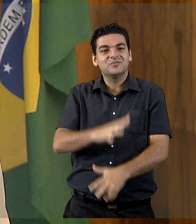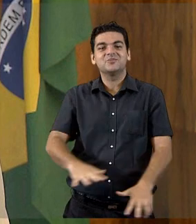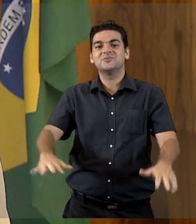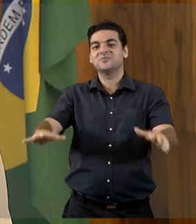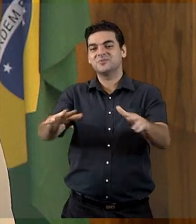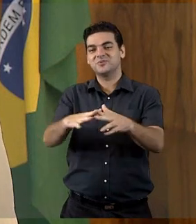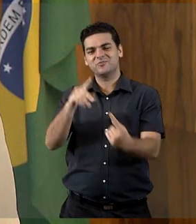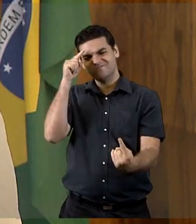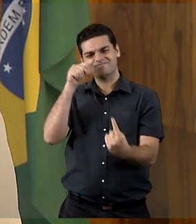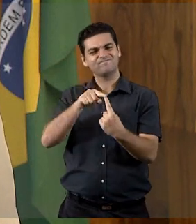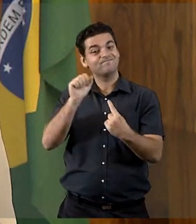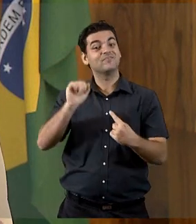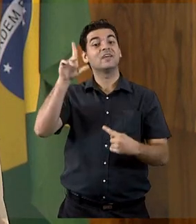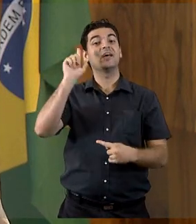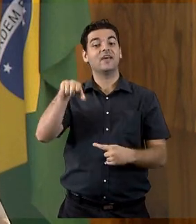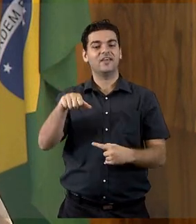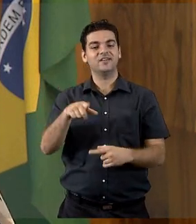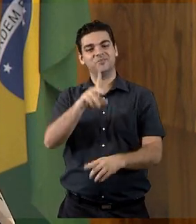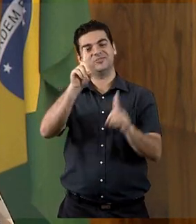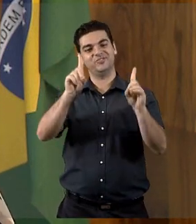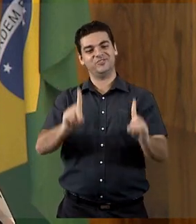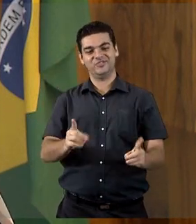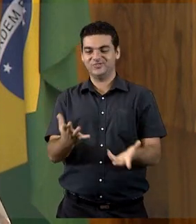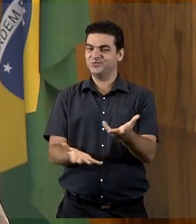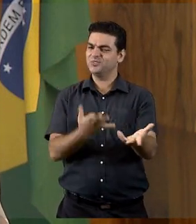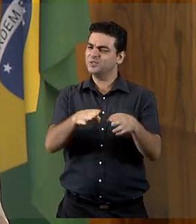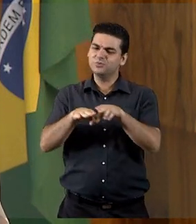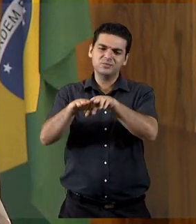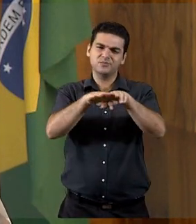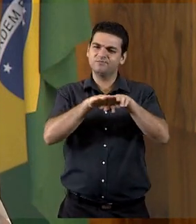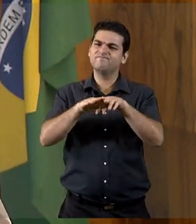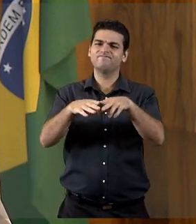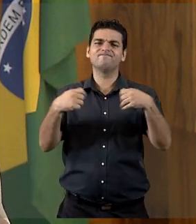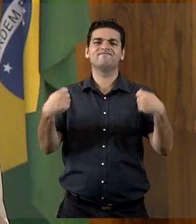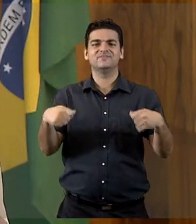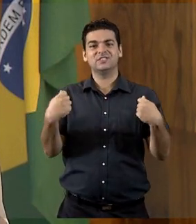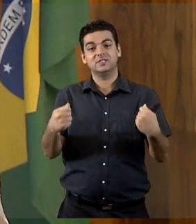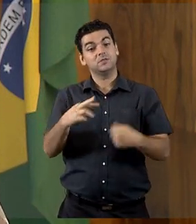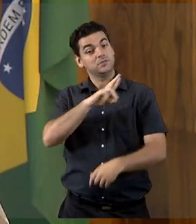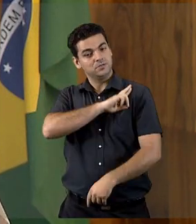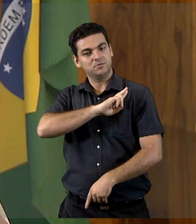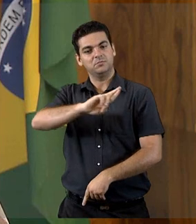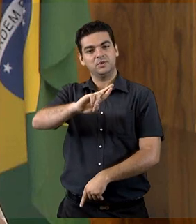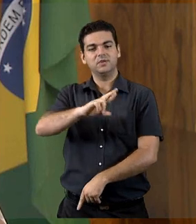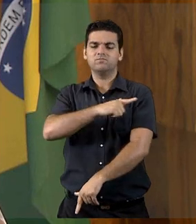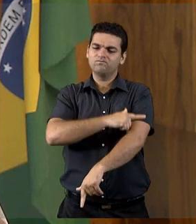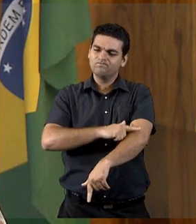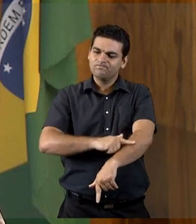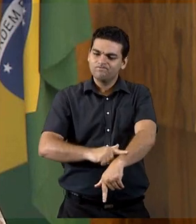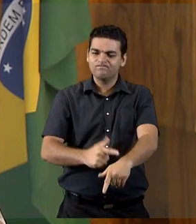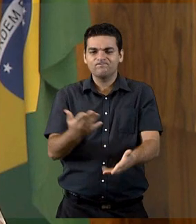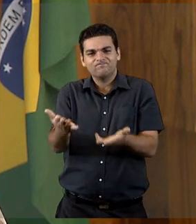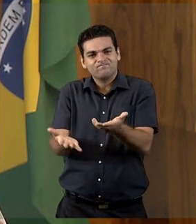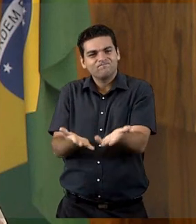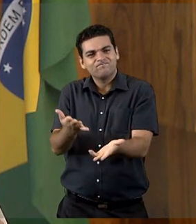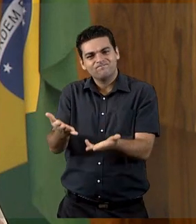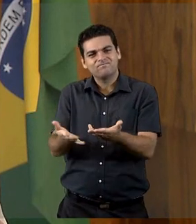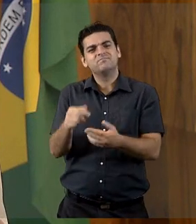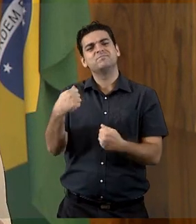alcancemos o objetivo maior, que é o tratamento igualitário e com muito respeito e